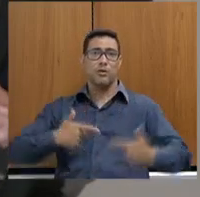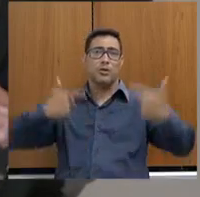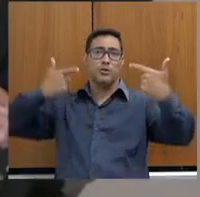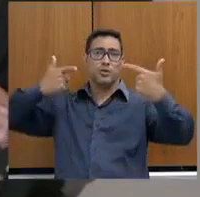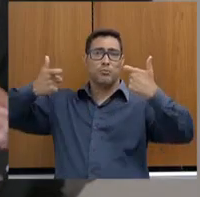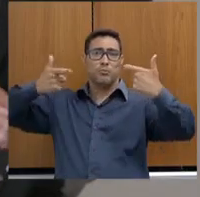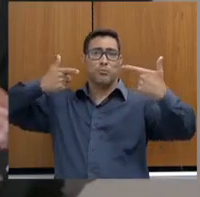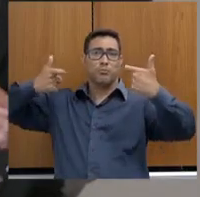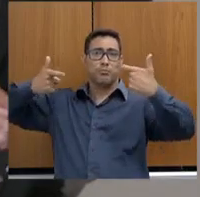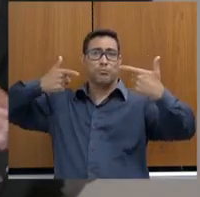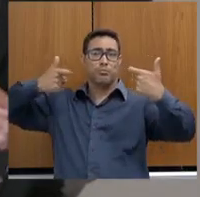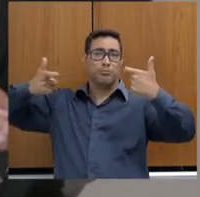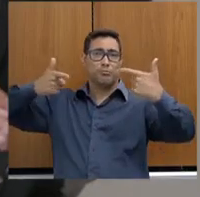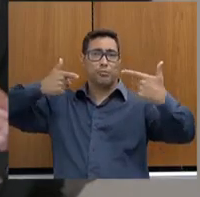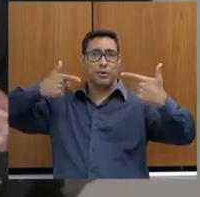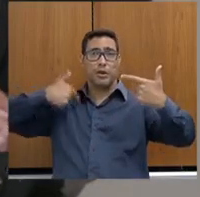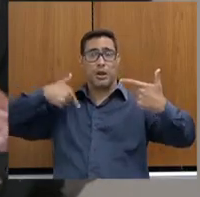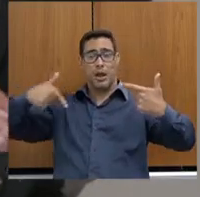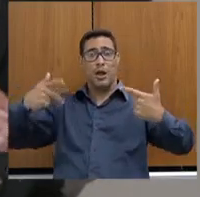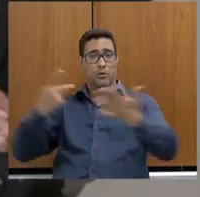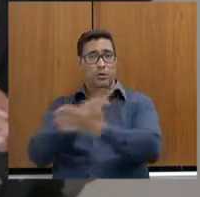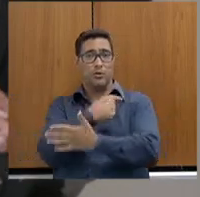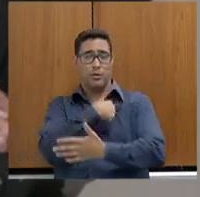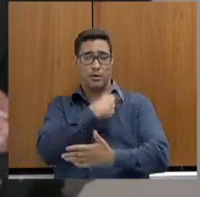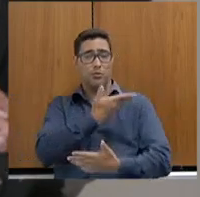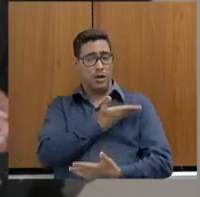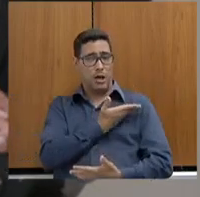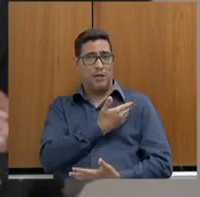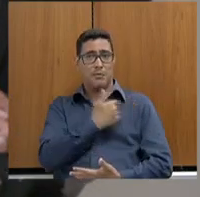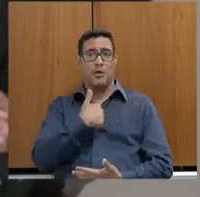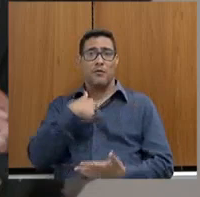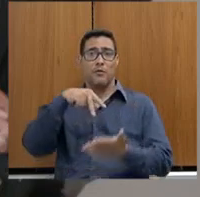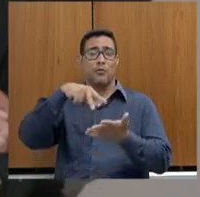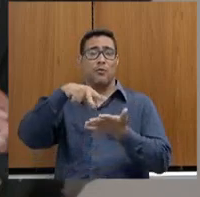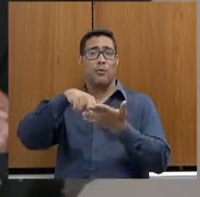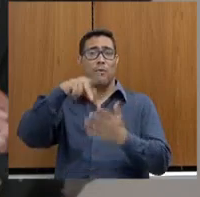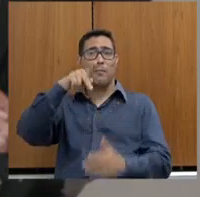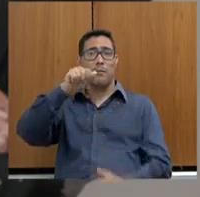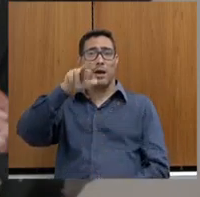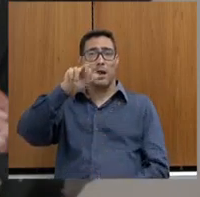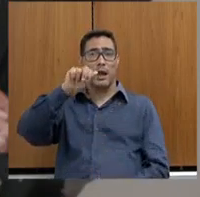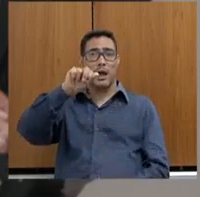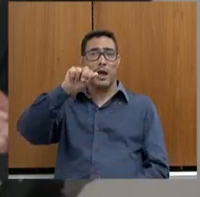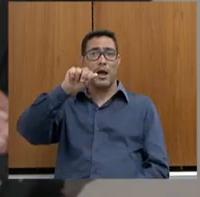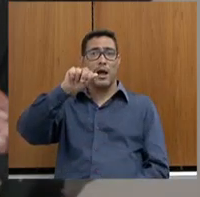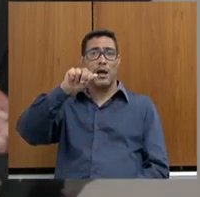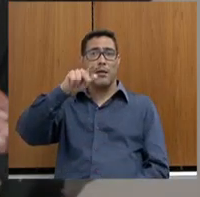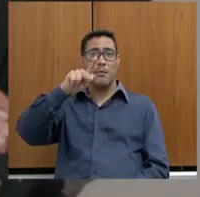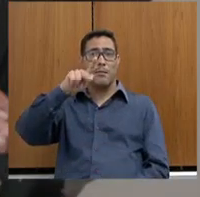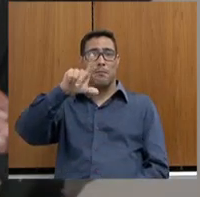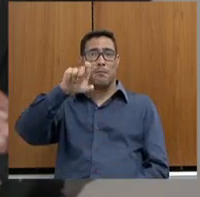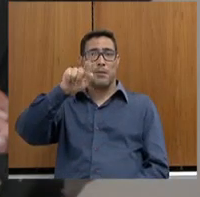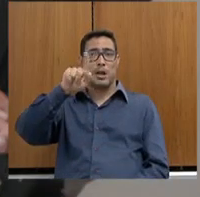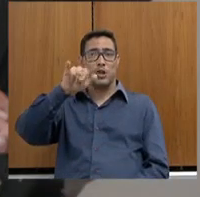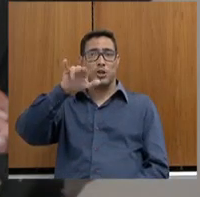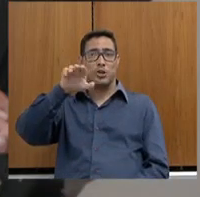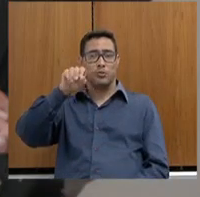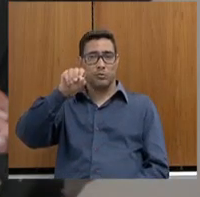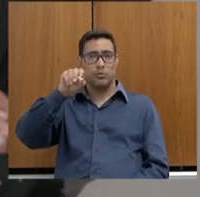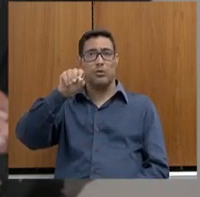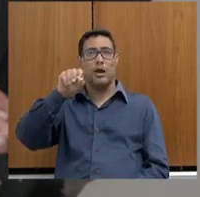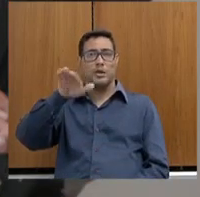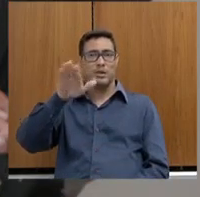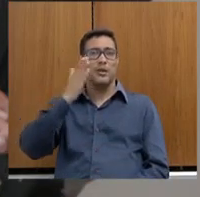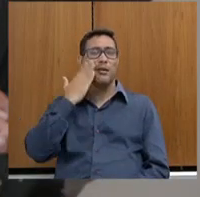tive um patrulheiro que ficou baleado e ficou parapléstico em uma troca de tiro, dia 14 de março de 1993, aqui na favela Ventosa. Então, gente sabe o que é